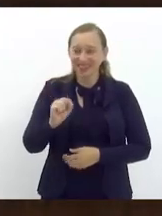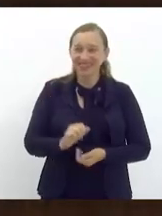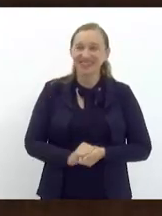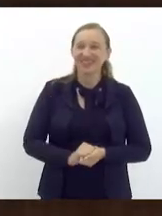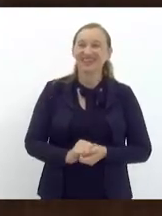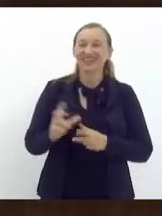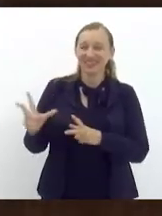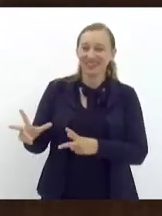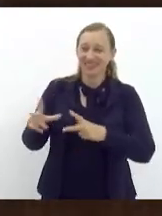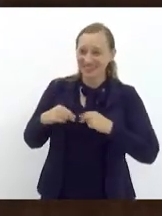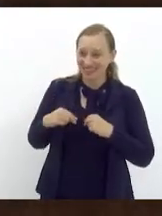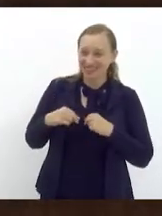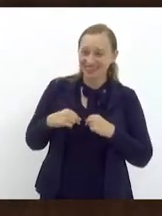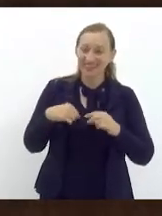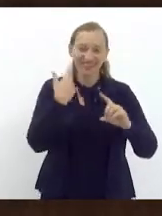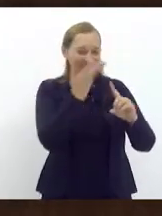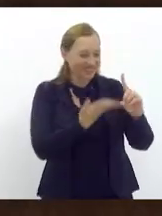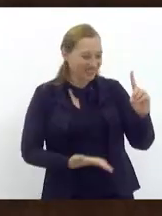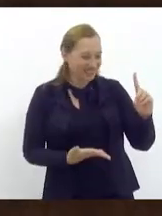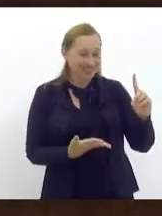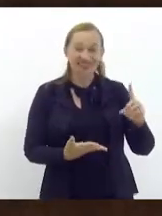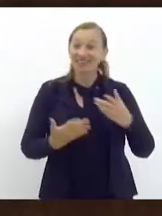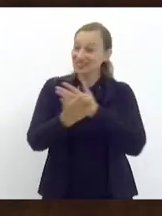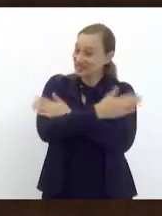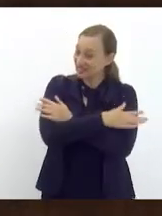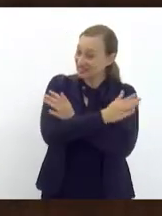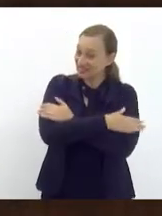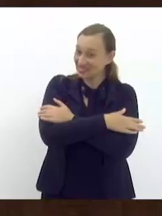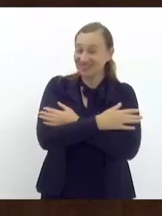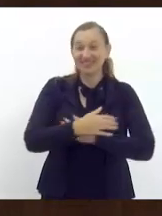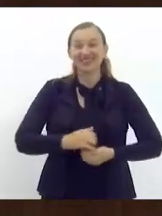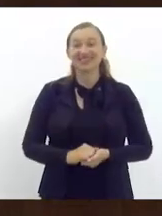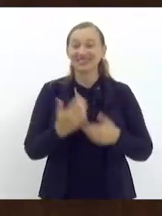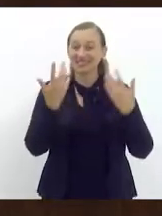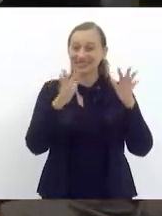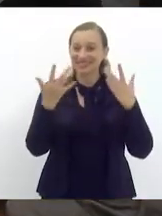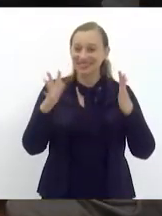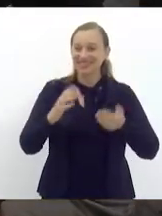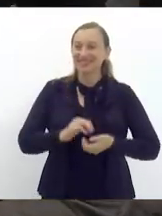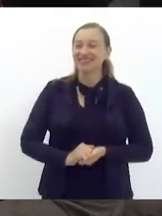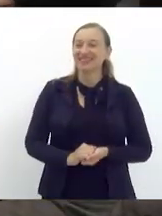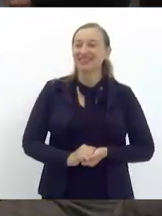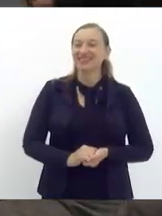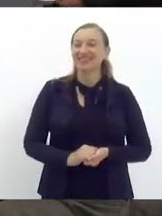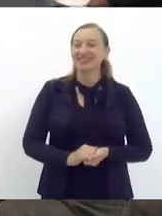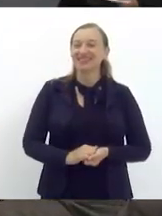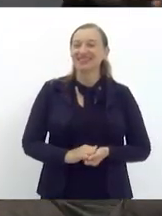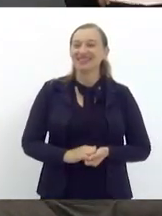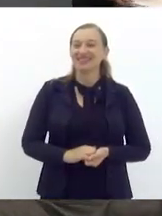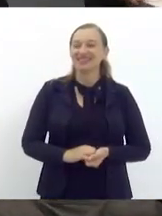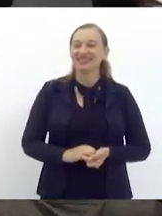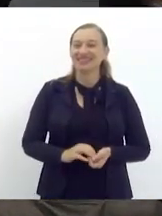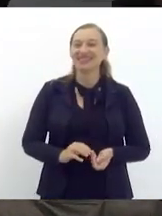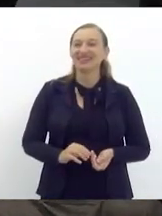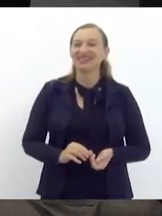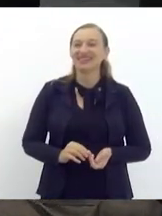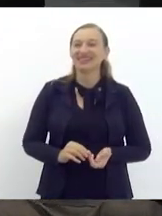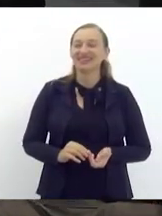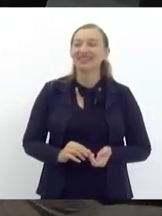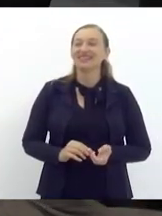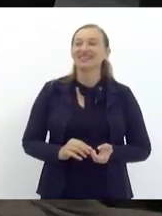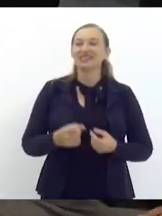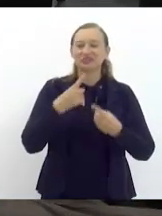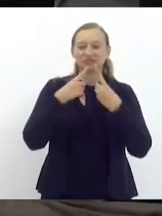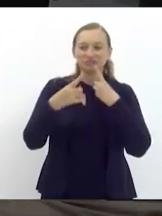merecido essa honraria para ela. Um grande abraço e parabéns. Você se sente bem melhor, não Para